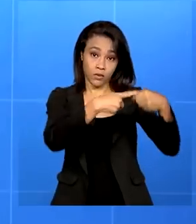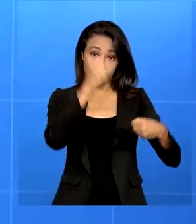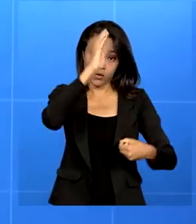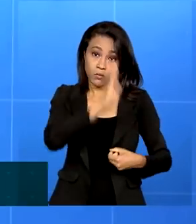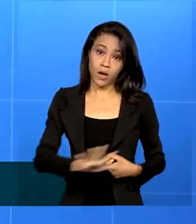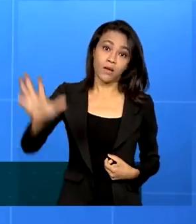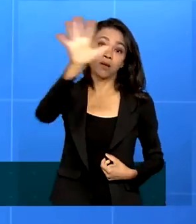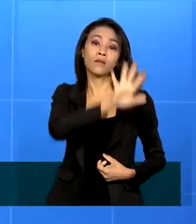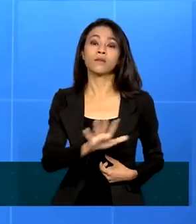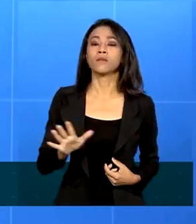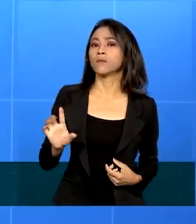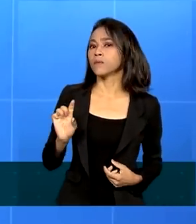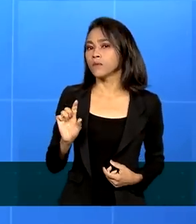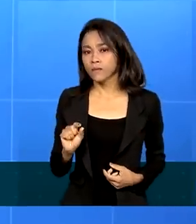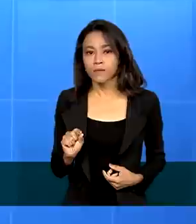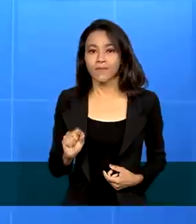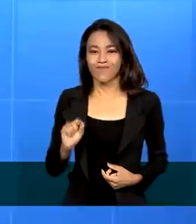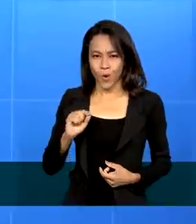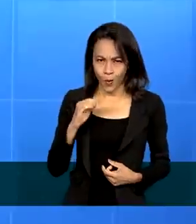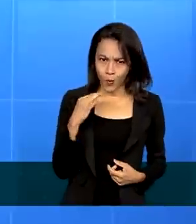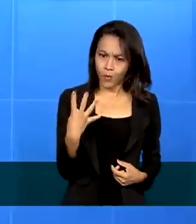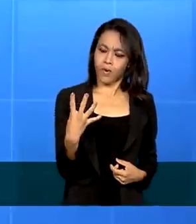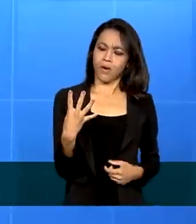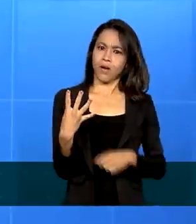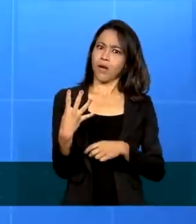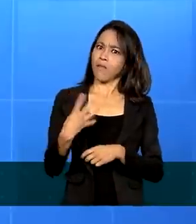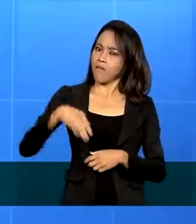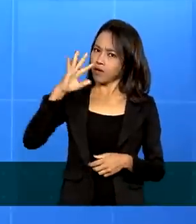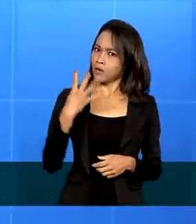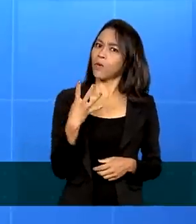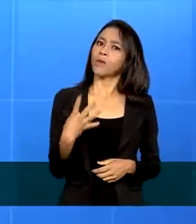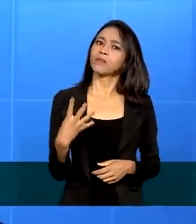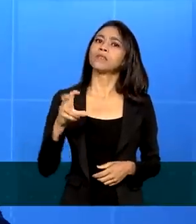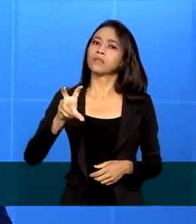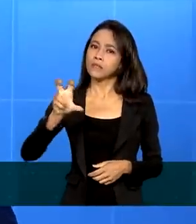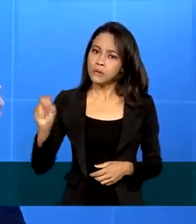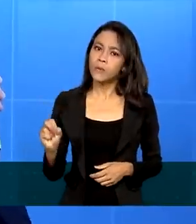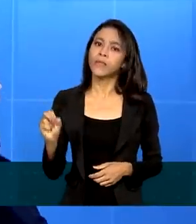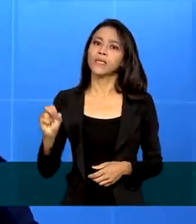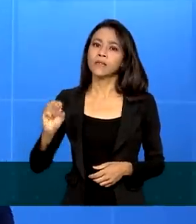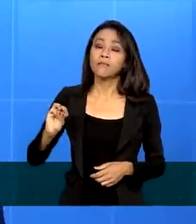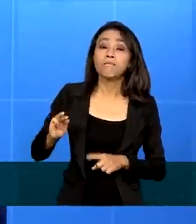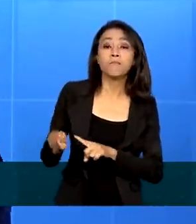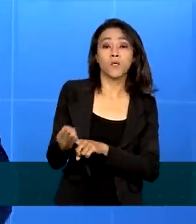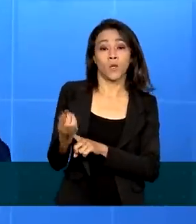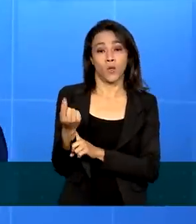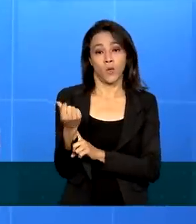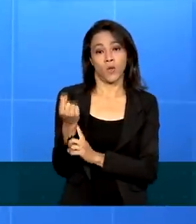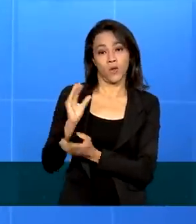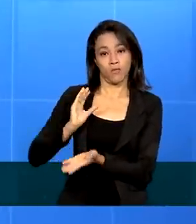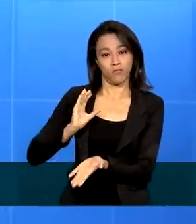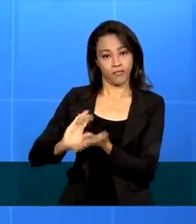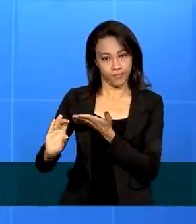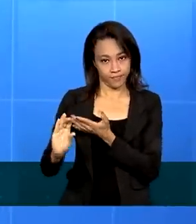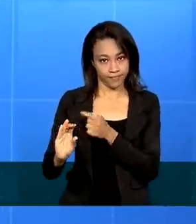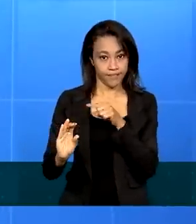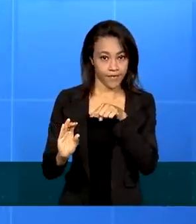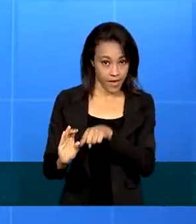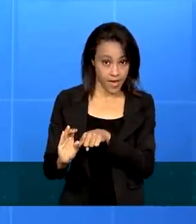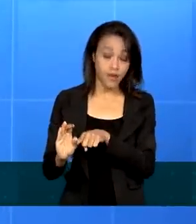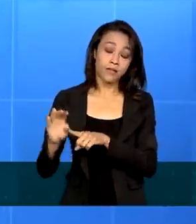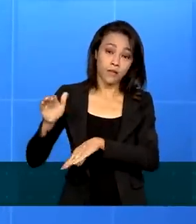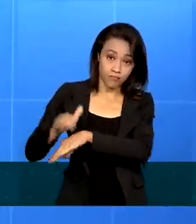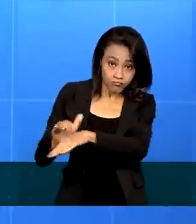de cerca de mais de 450 milhões de reais. Seguramente, essa